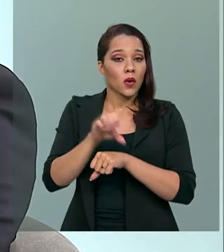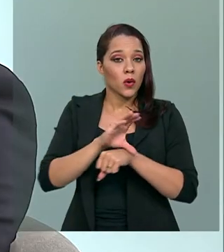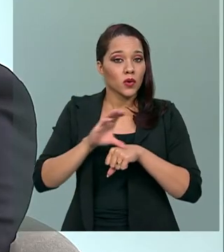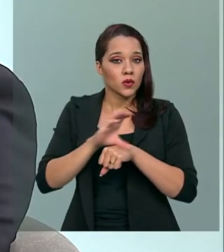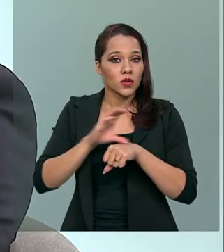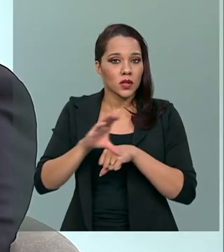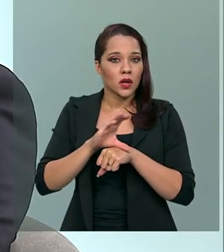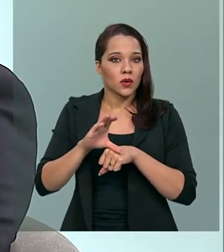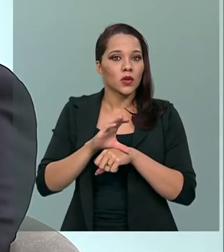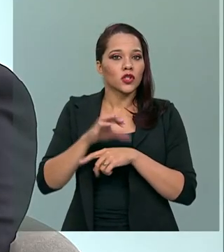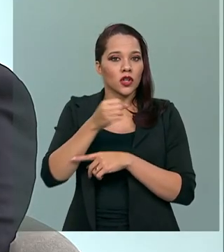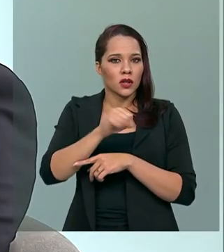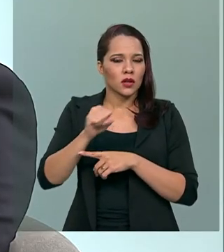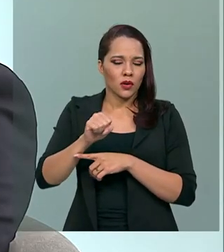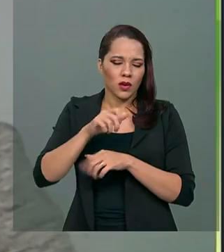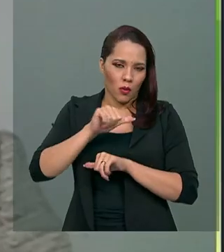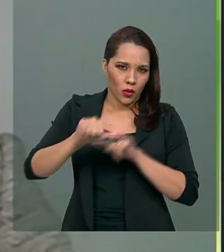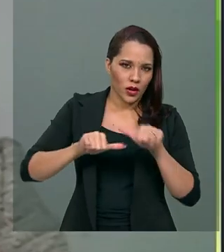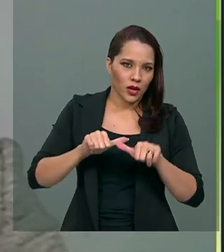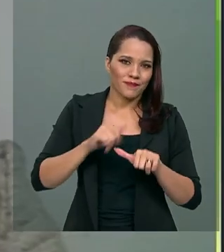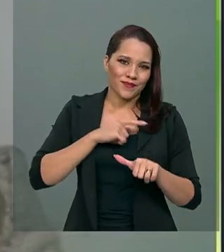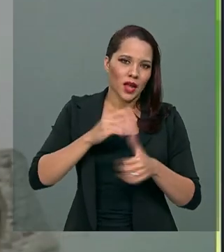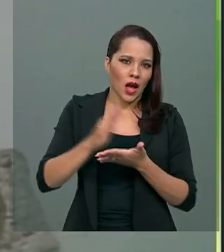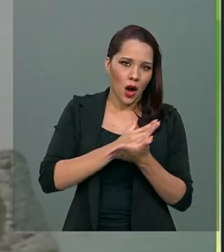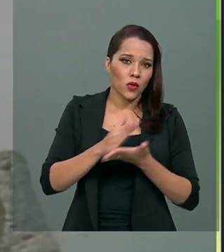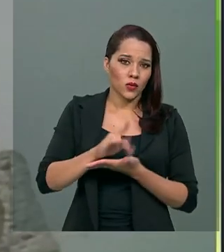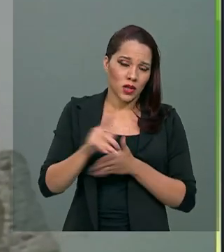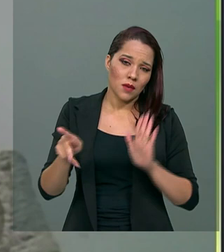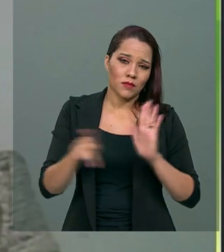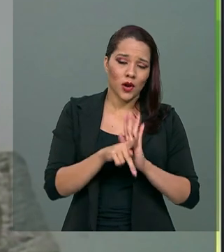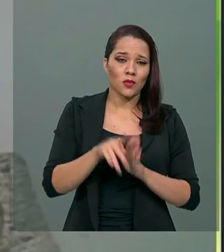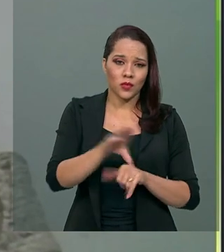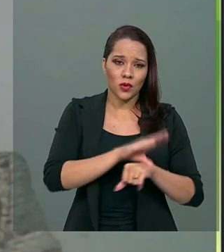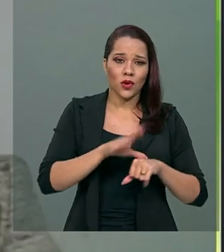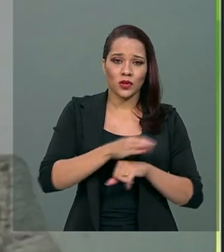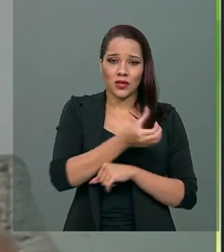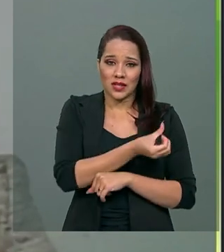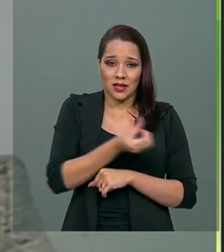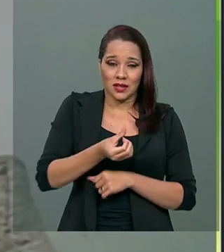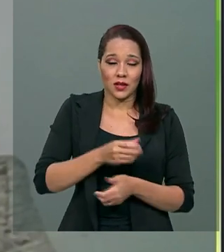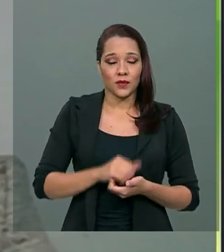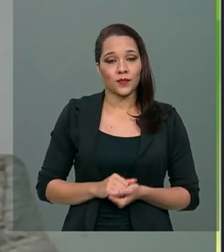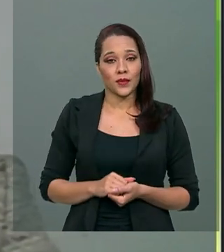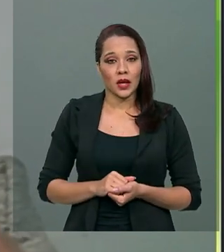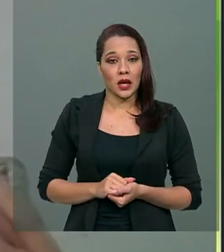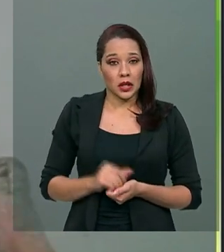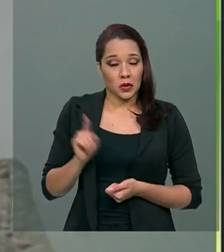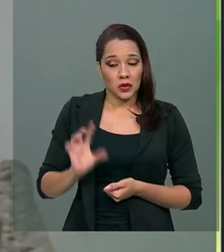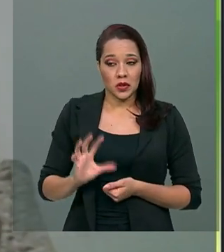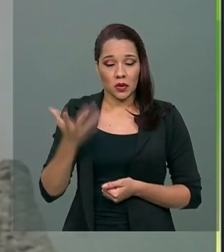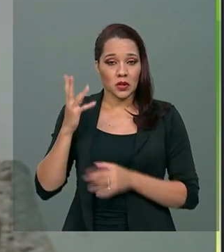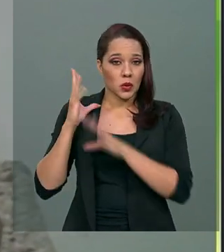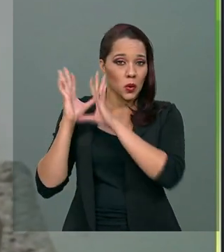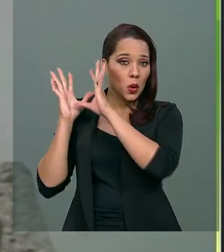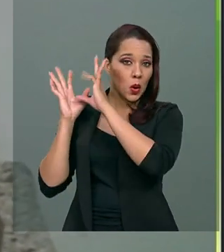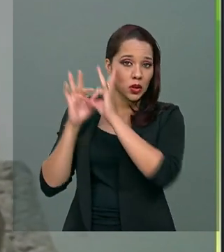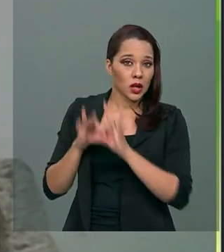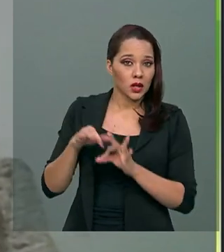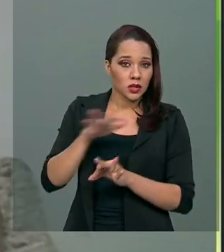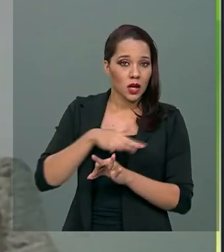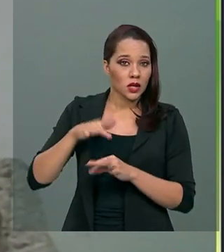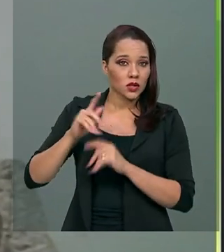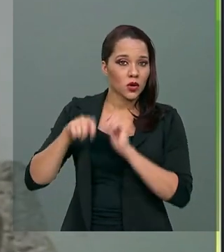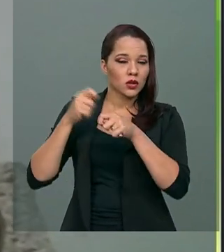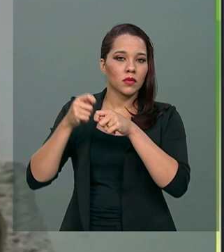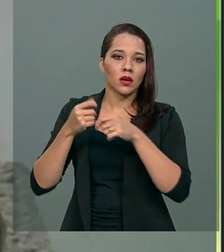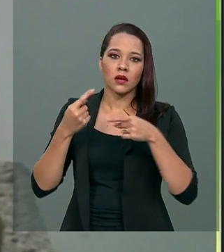alterado, há fundamentos que são do Código de 66, de uma situação, de um contexto de economia, que